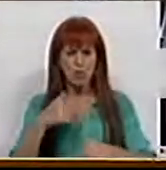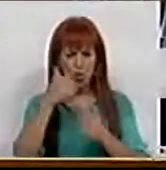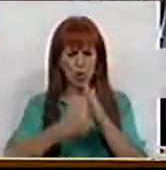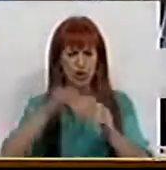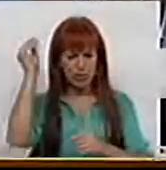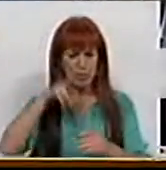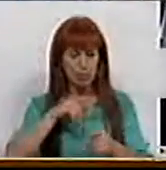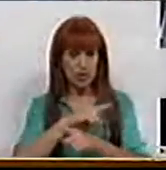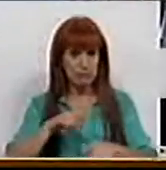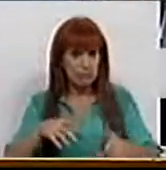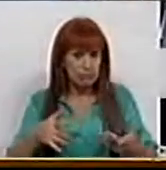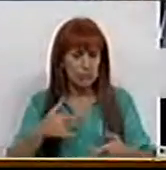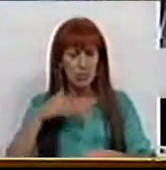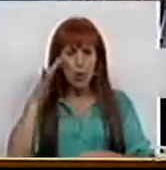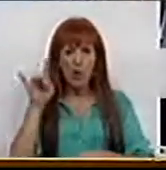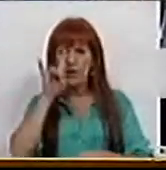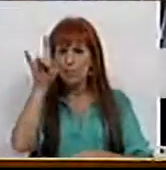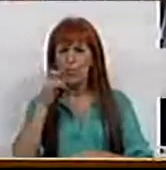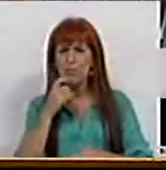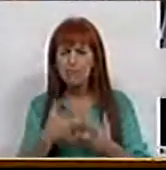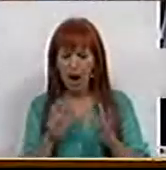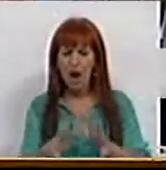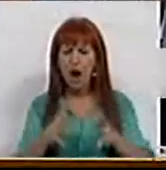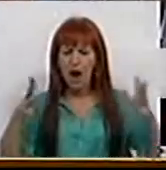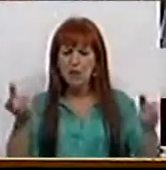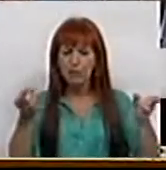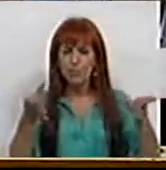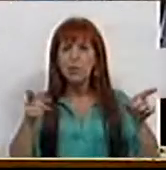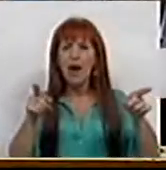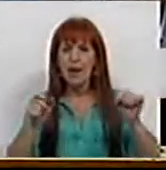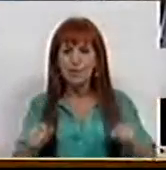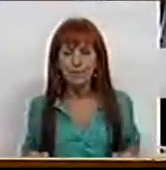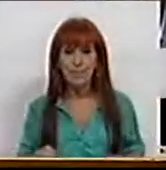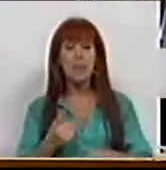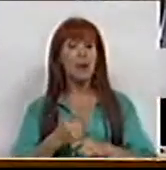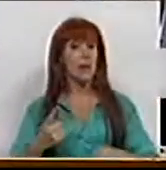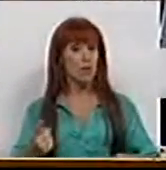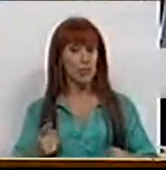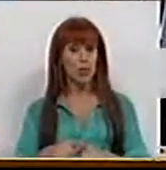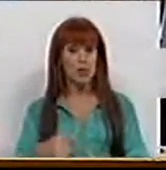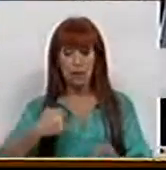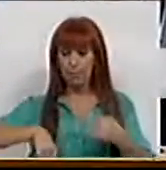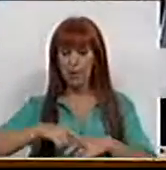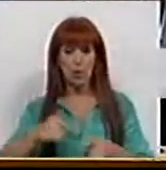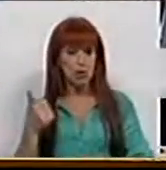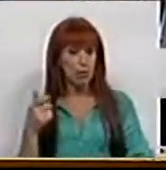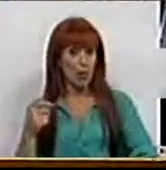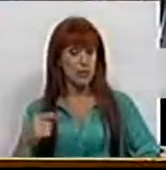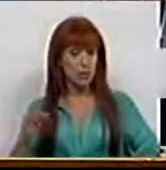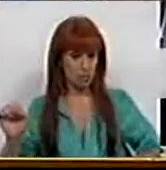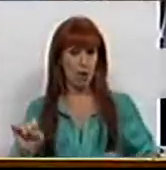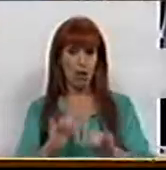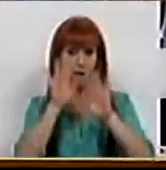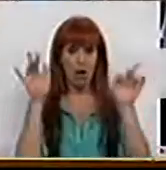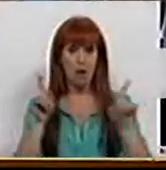Constituição da República. Eu creio que a questão é muito mais larga do que isso. Porque para nós, o Bloco de Esquerda, é